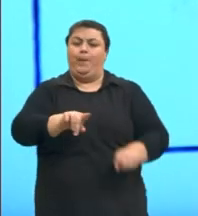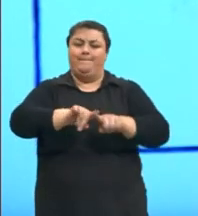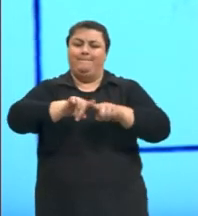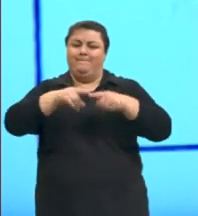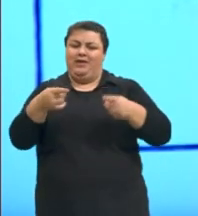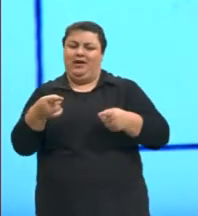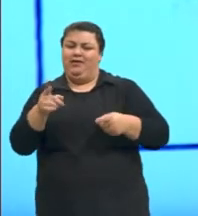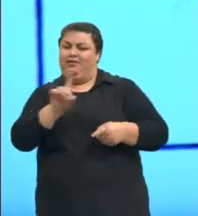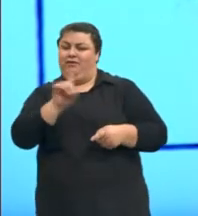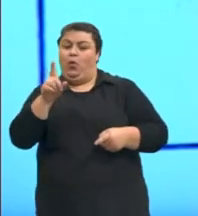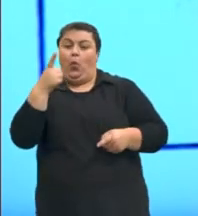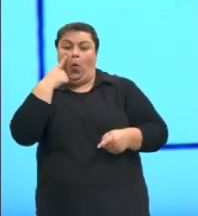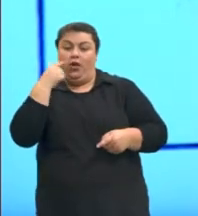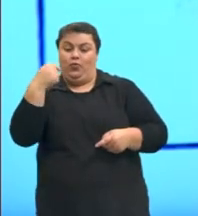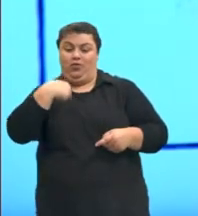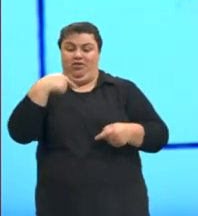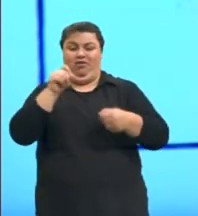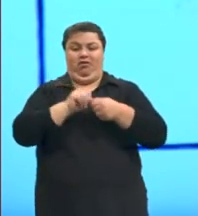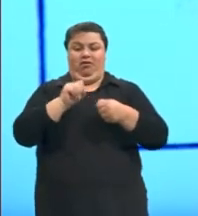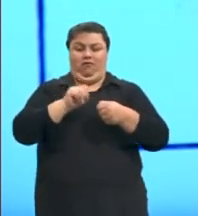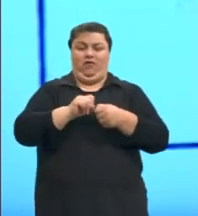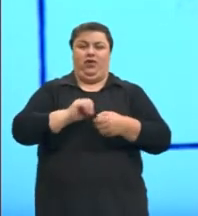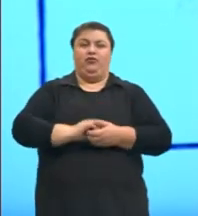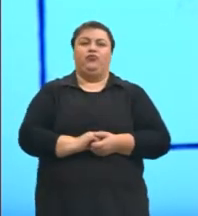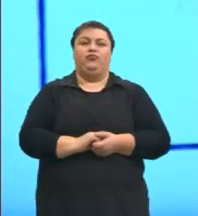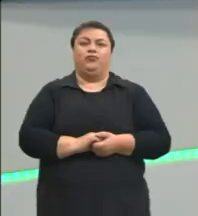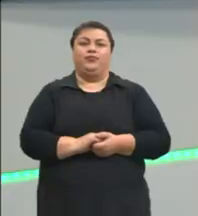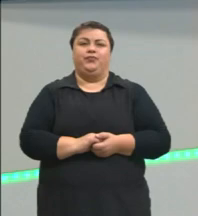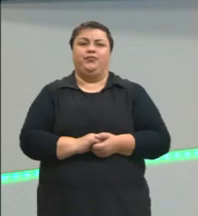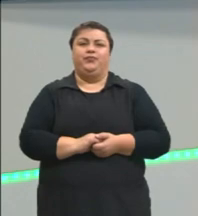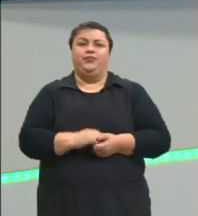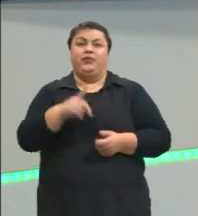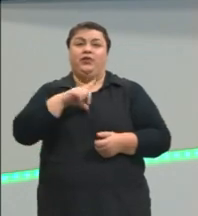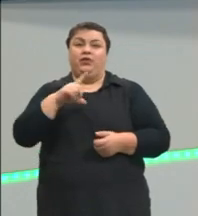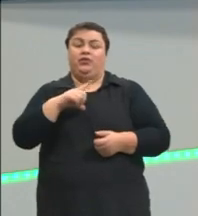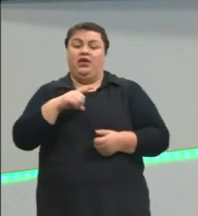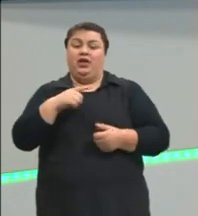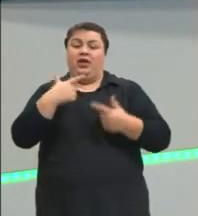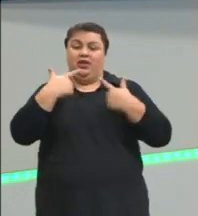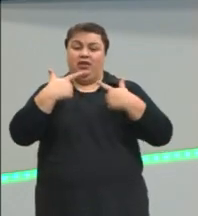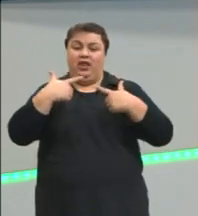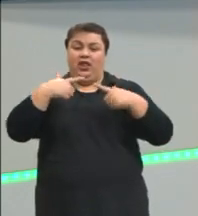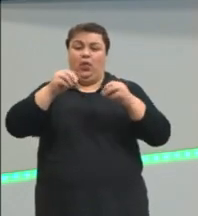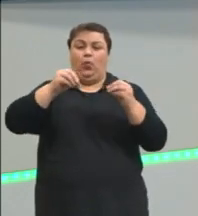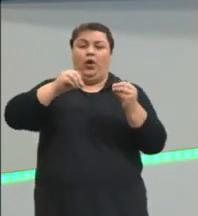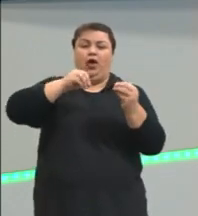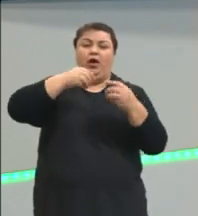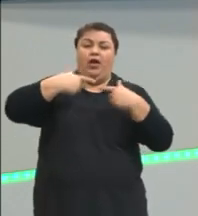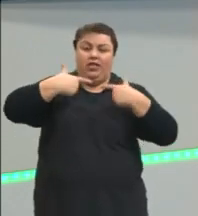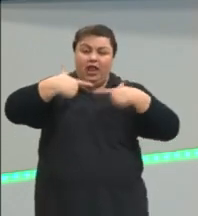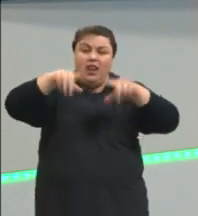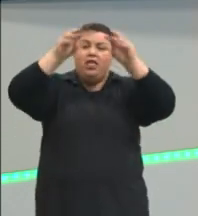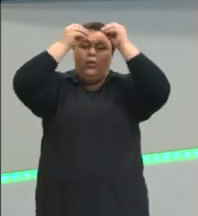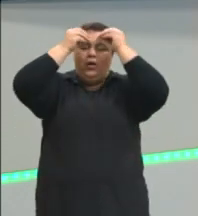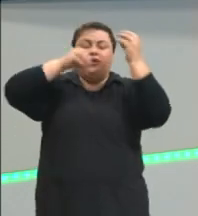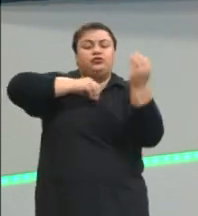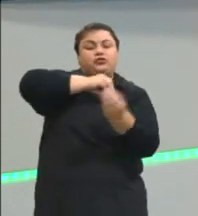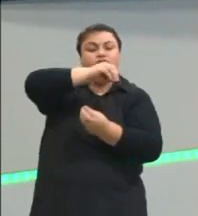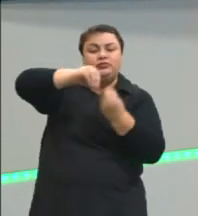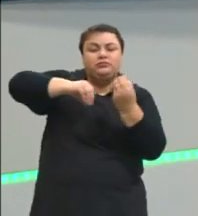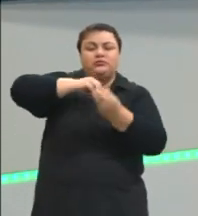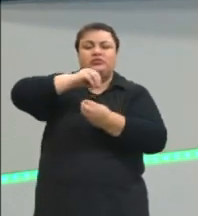o que eu faço. Então, gente tem aqui essa linguagem mista como uma forma de